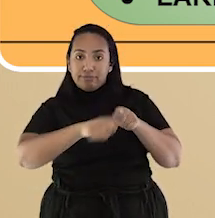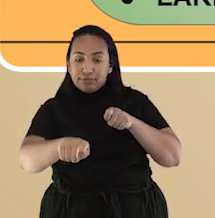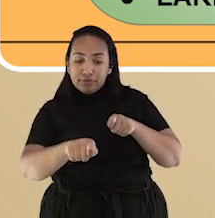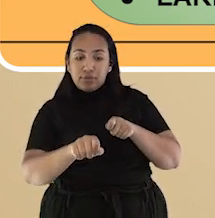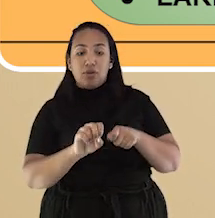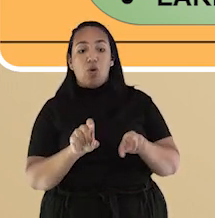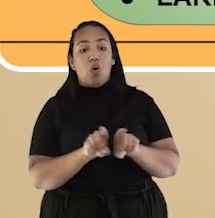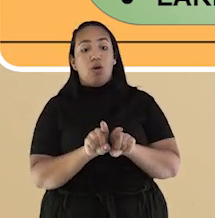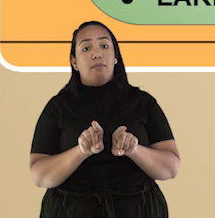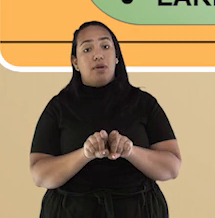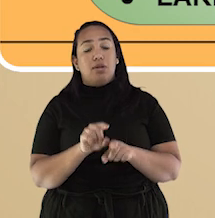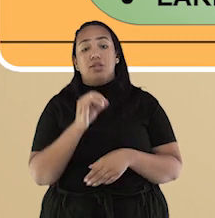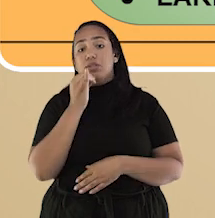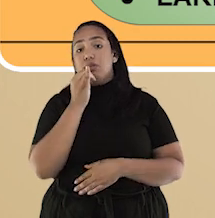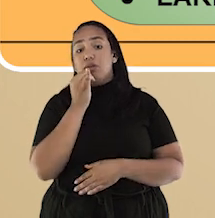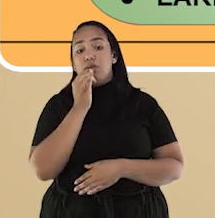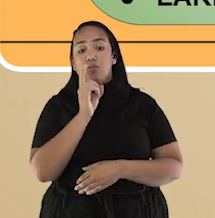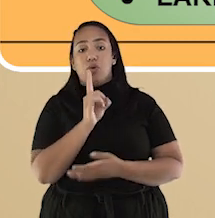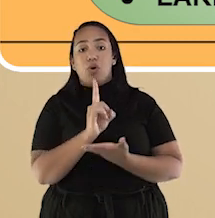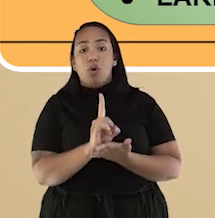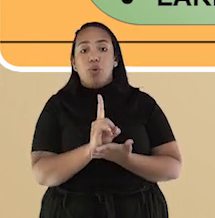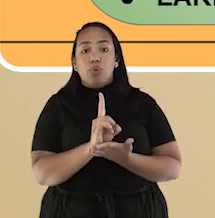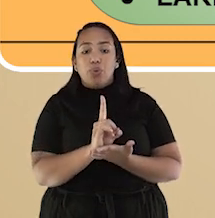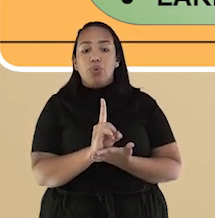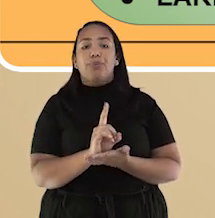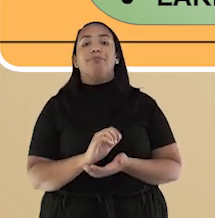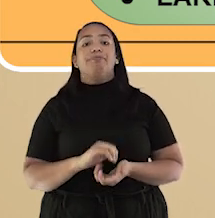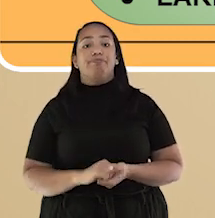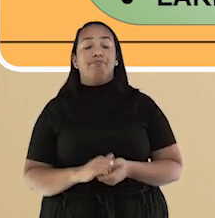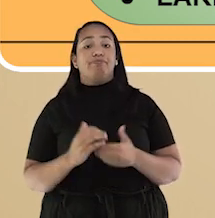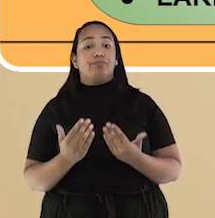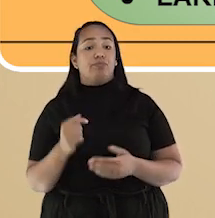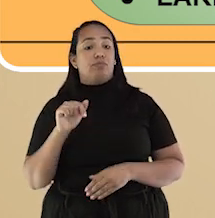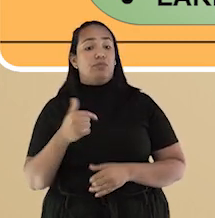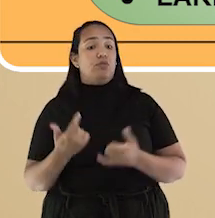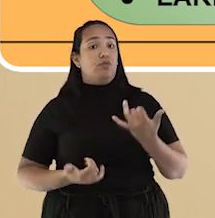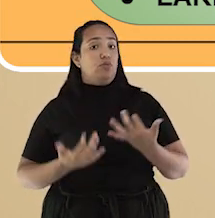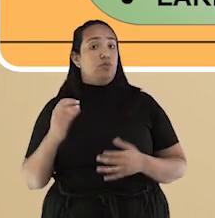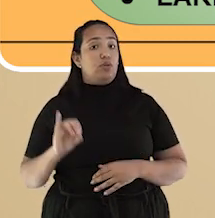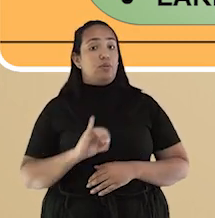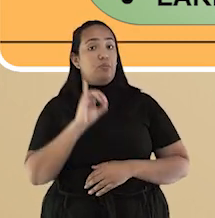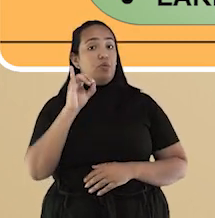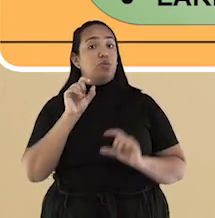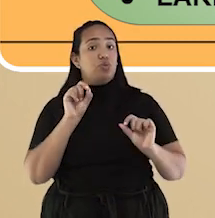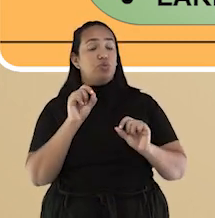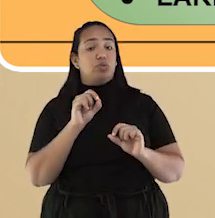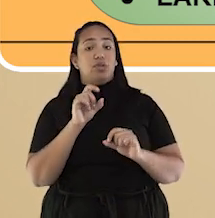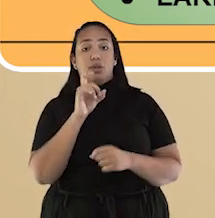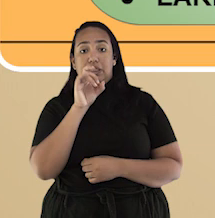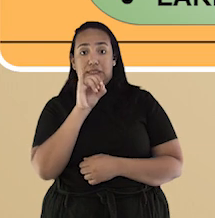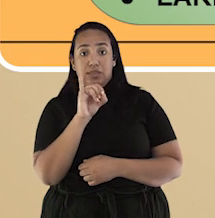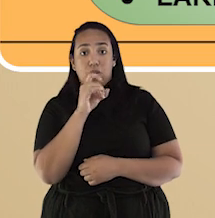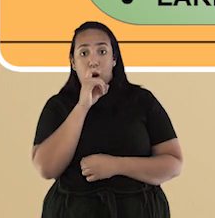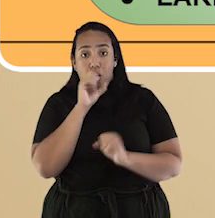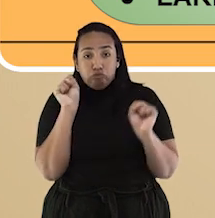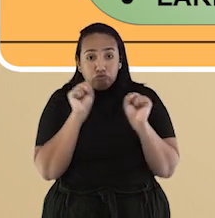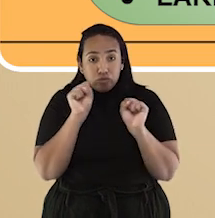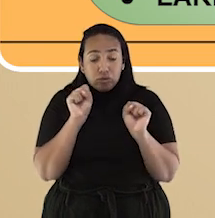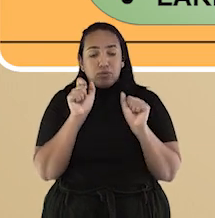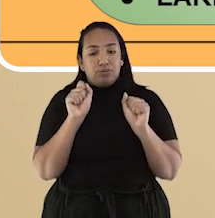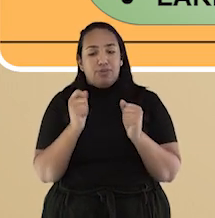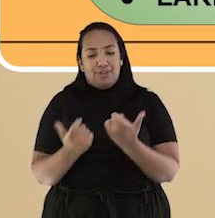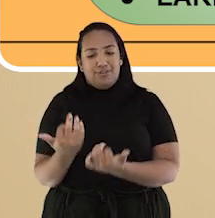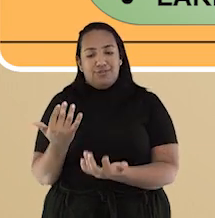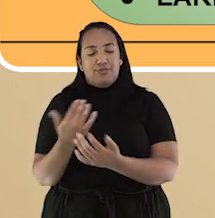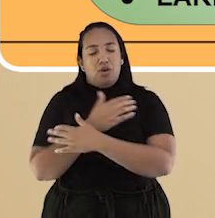na lareira. O fogo é importante para nos aquecer em dias e lugares muito frios e